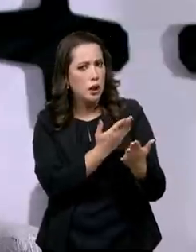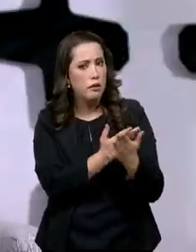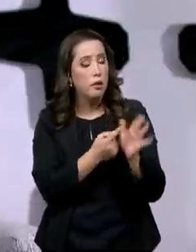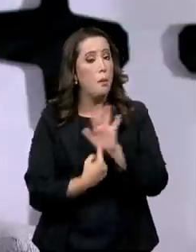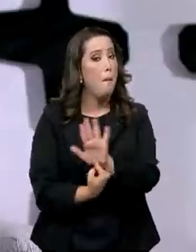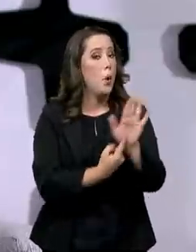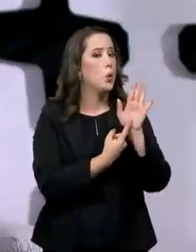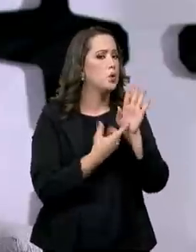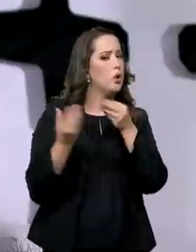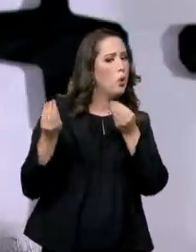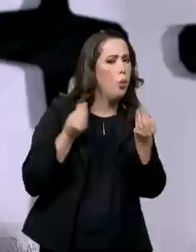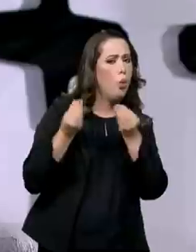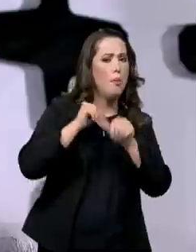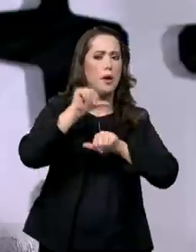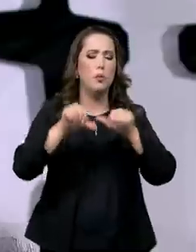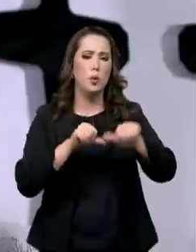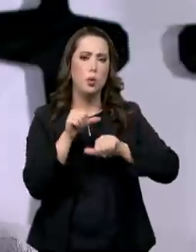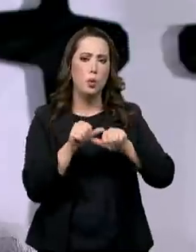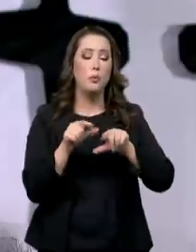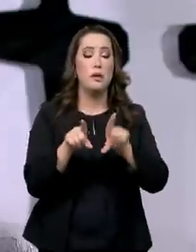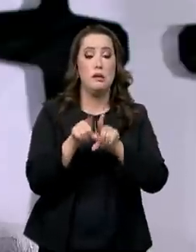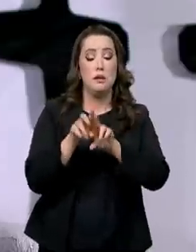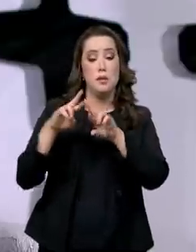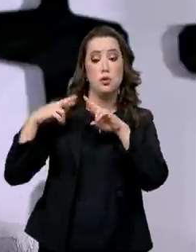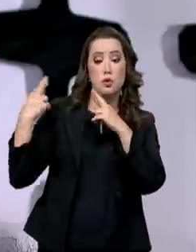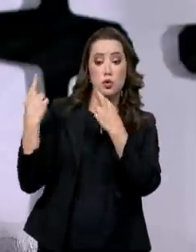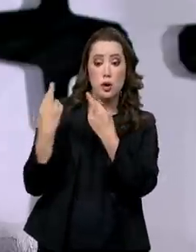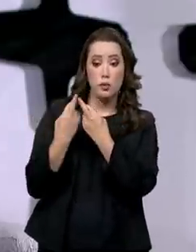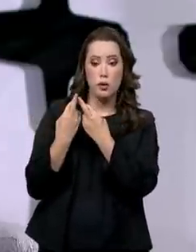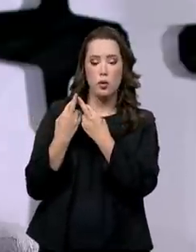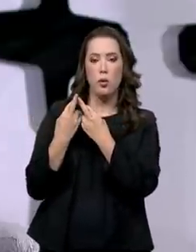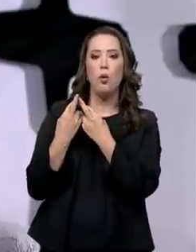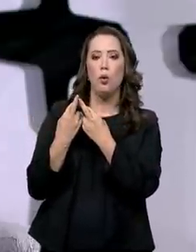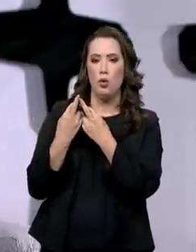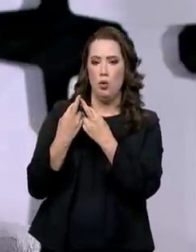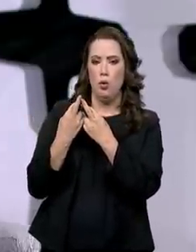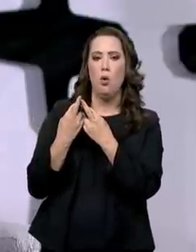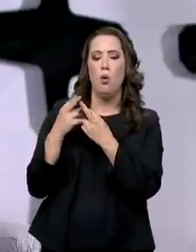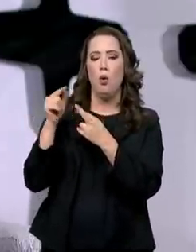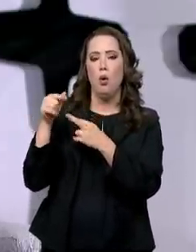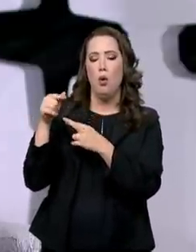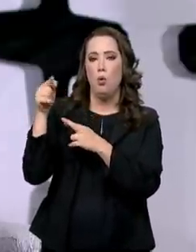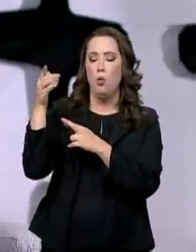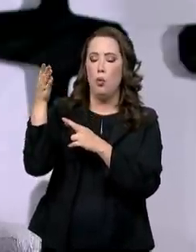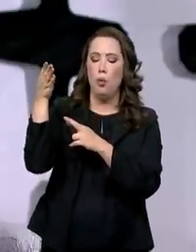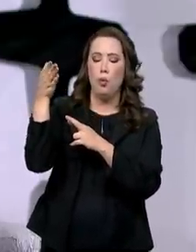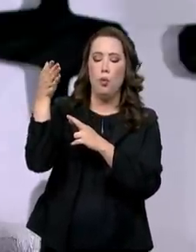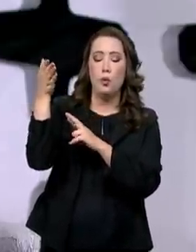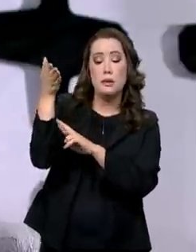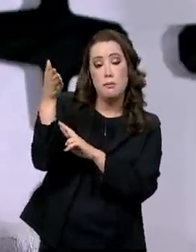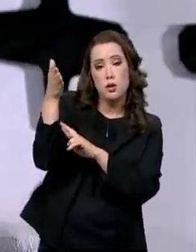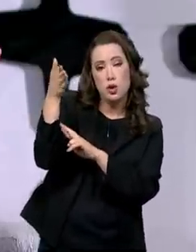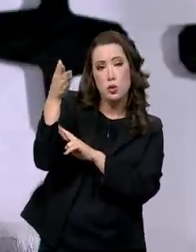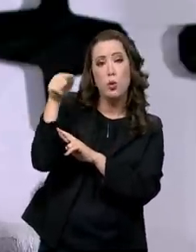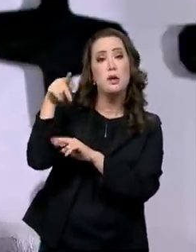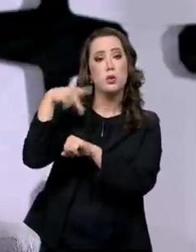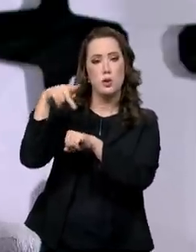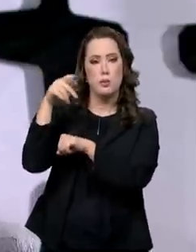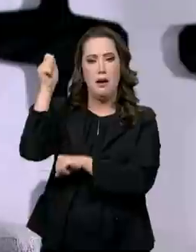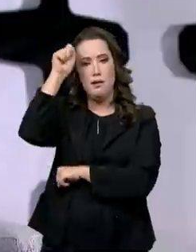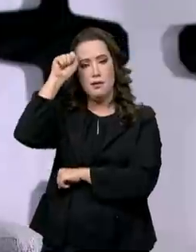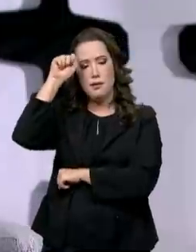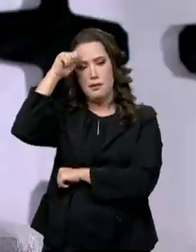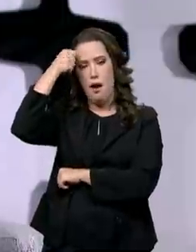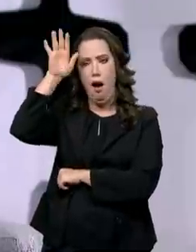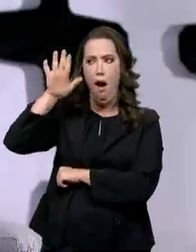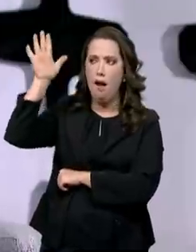Nós também reunimos os embaixadores dos países da África, oferecendo ajuda do Brasil na área de ciência, para o trabalho